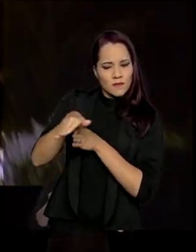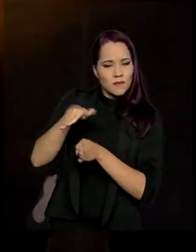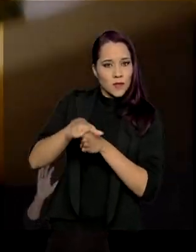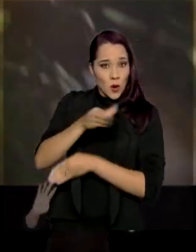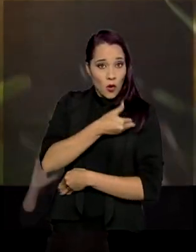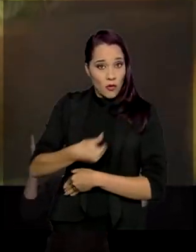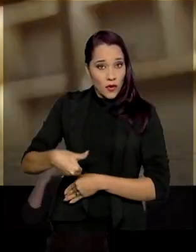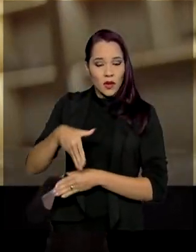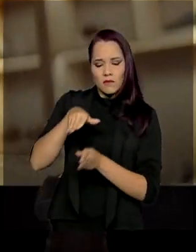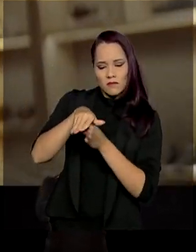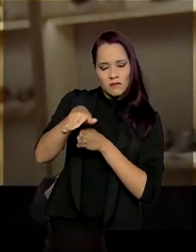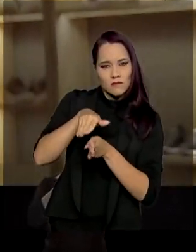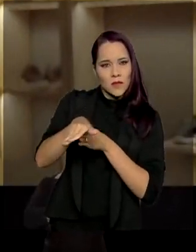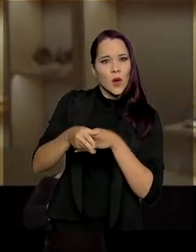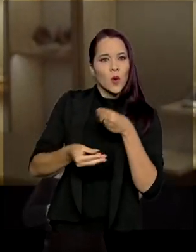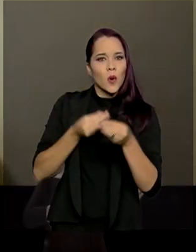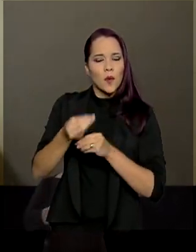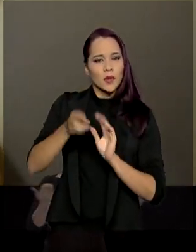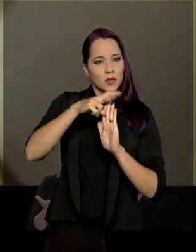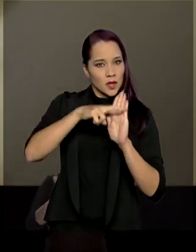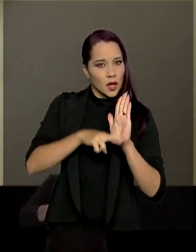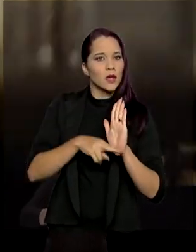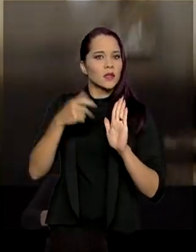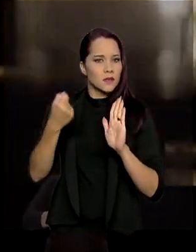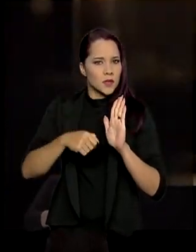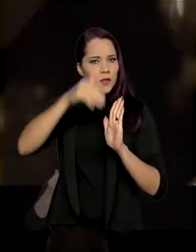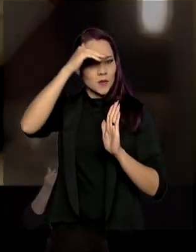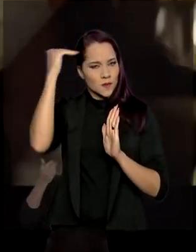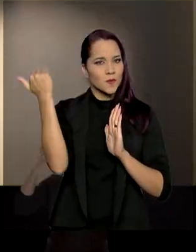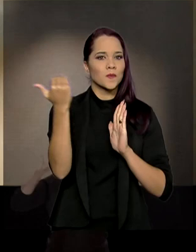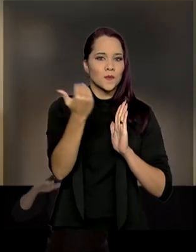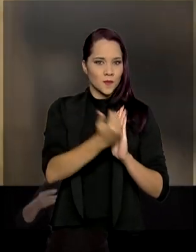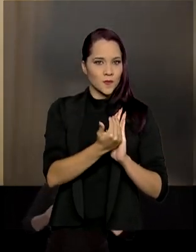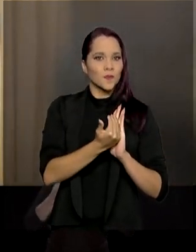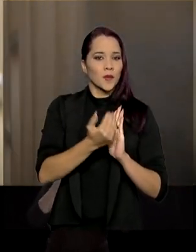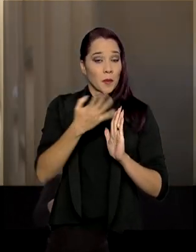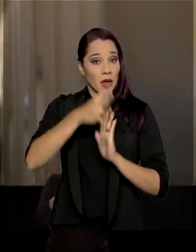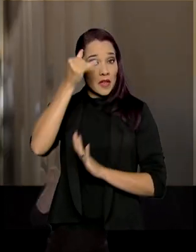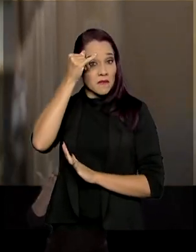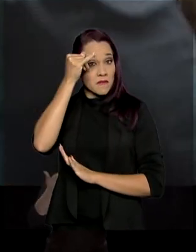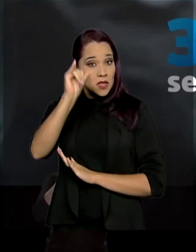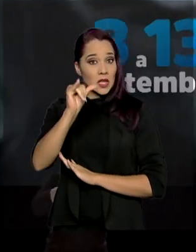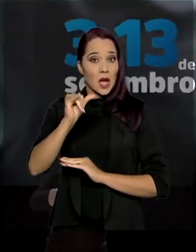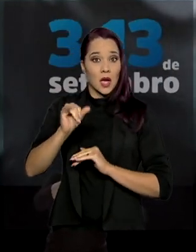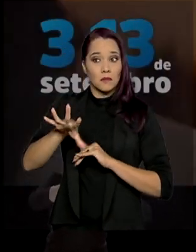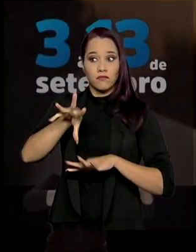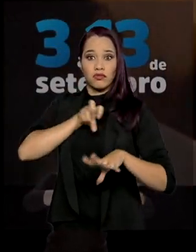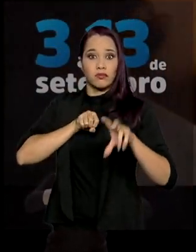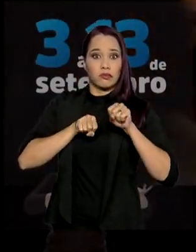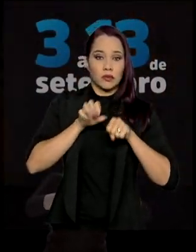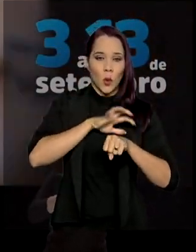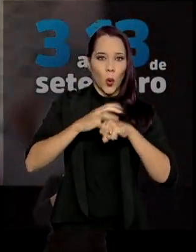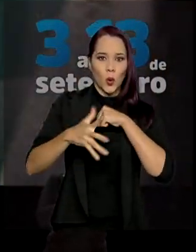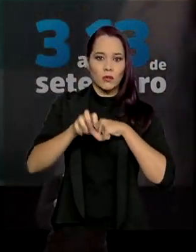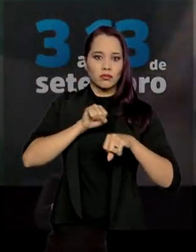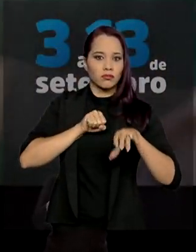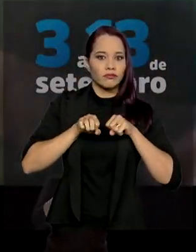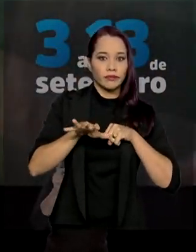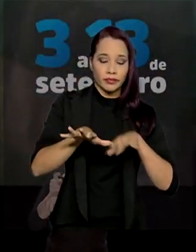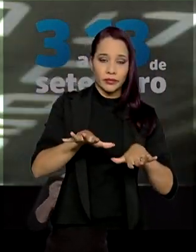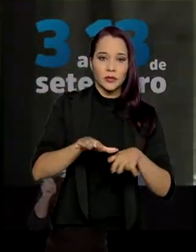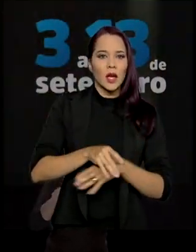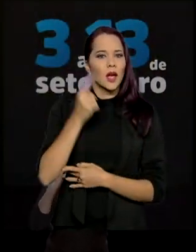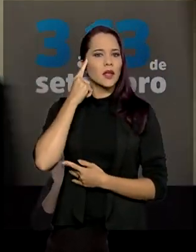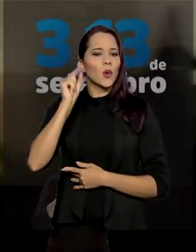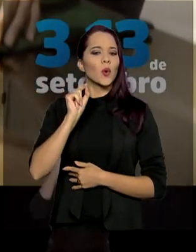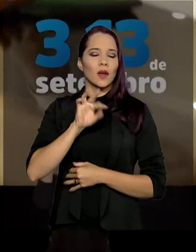pelo governo federal sobre as regras que precisam ser cumpridas para evitar a transmissão do novo coronavírus. A